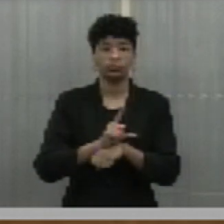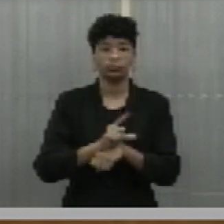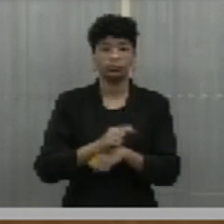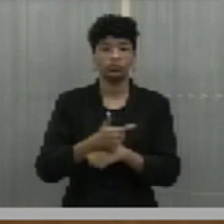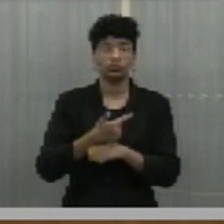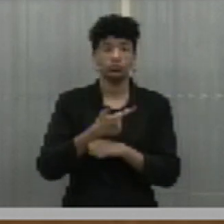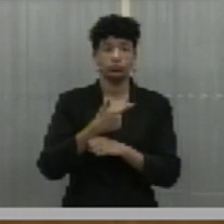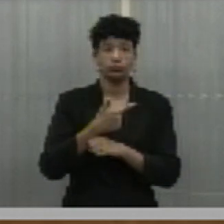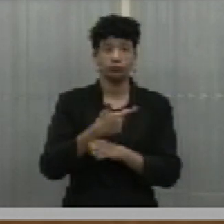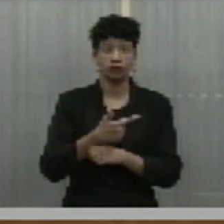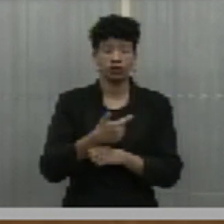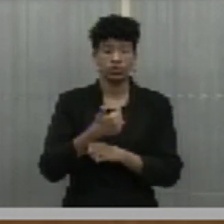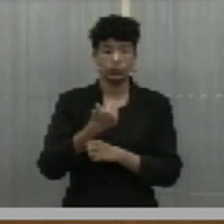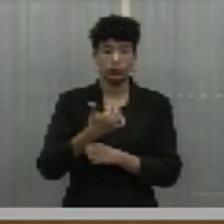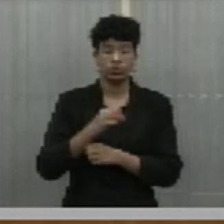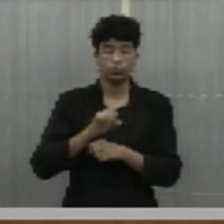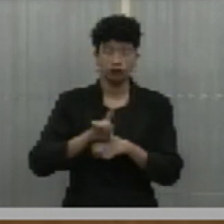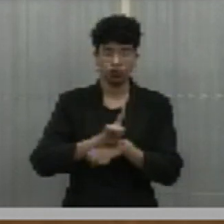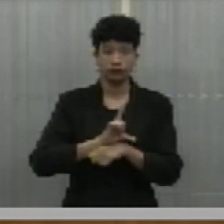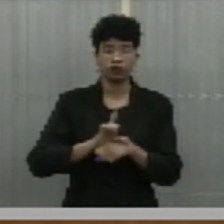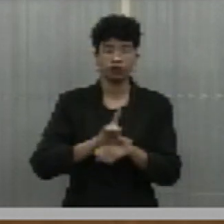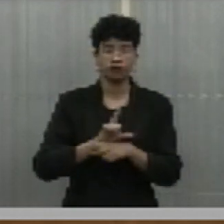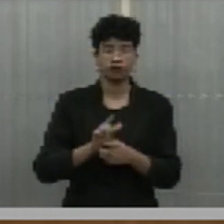20º dessa Legislatura.